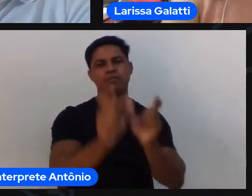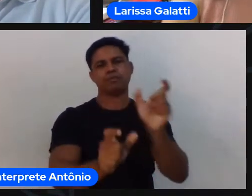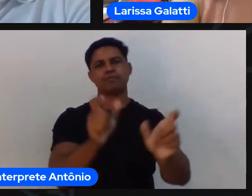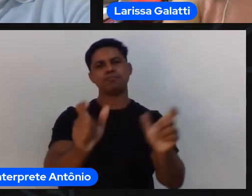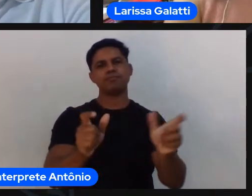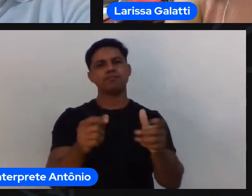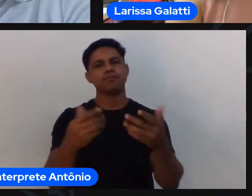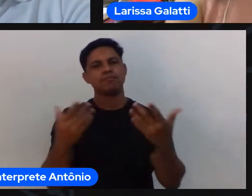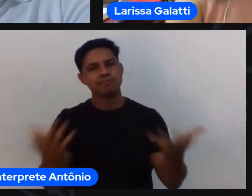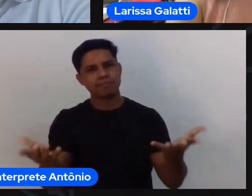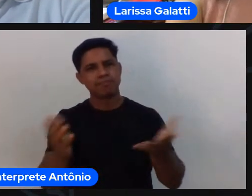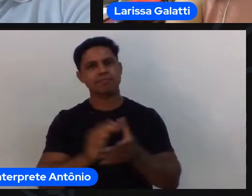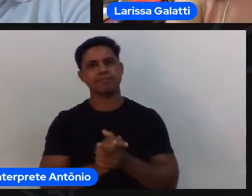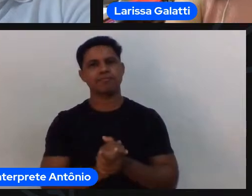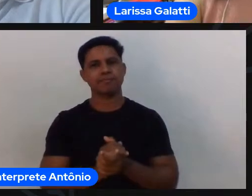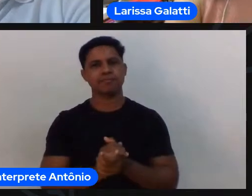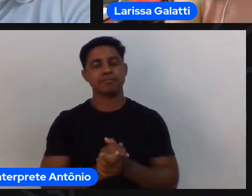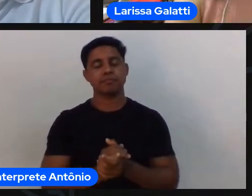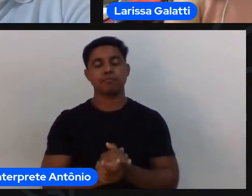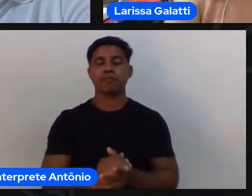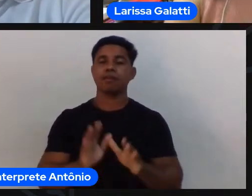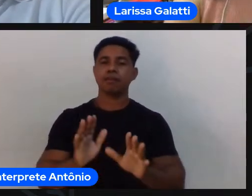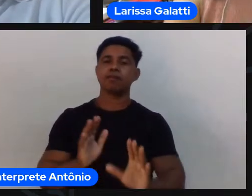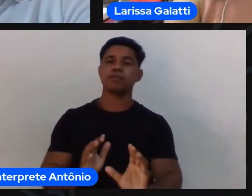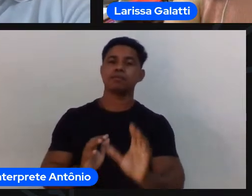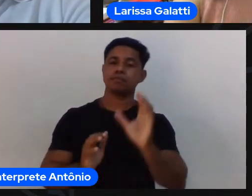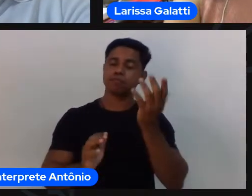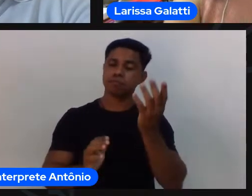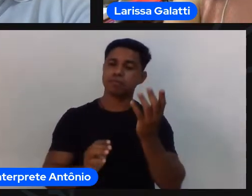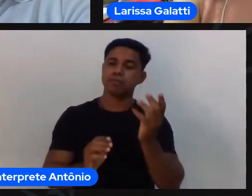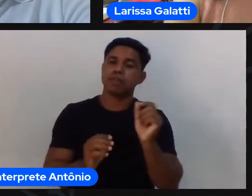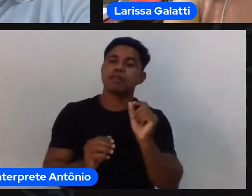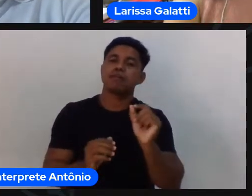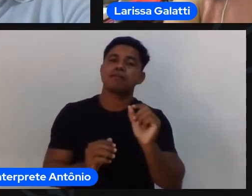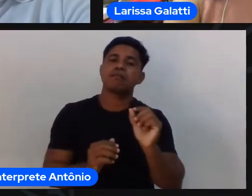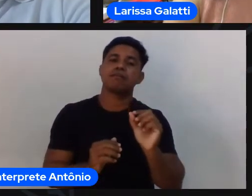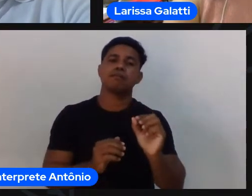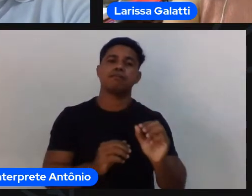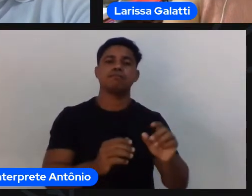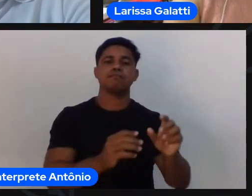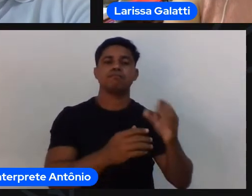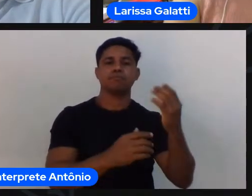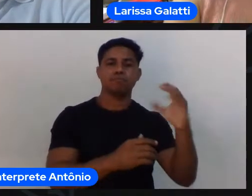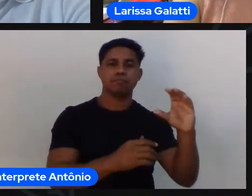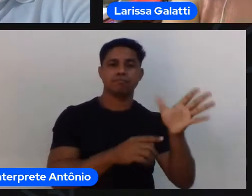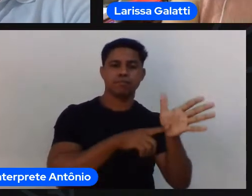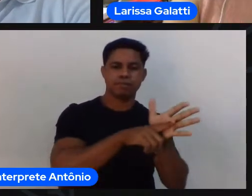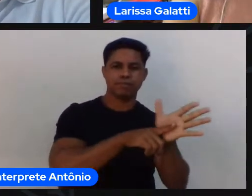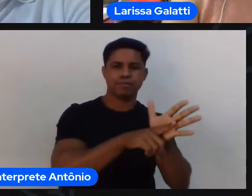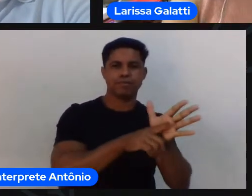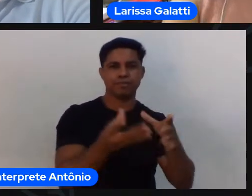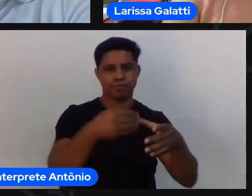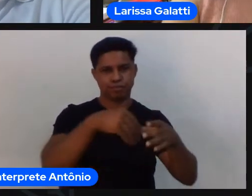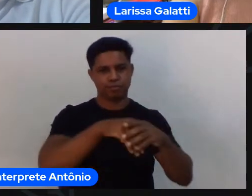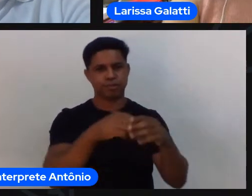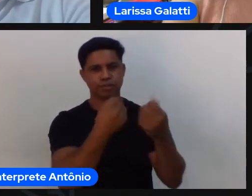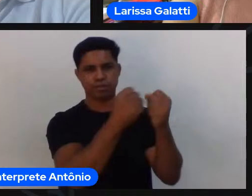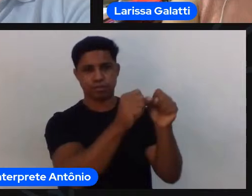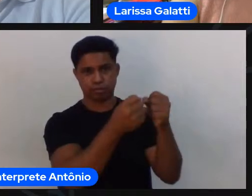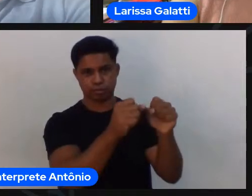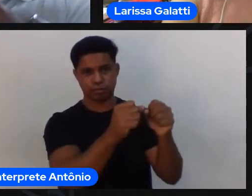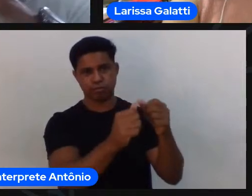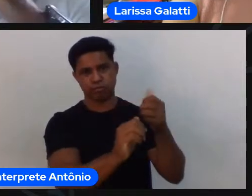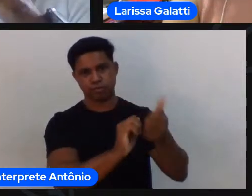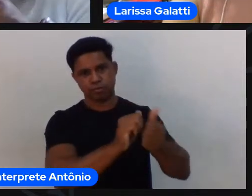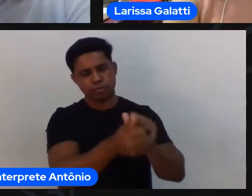uma vez a gente aconteceu assim né a ciência principalmente sobretudo na educação física no disco a gente ficou muito